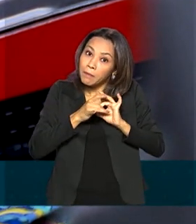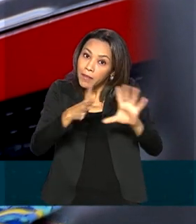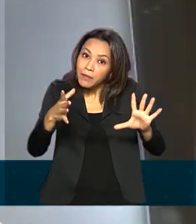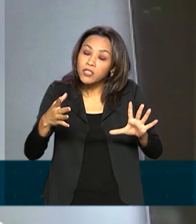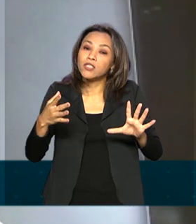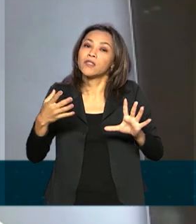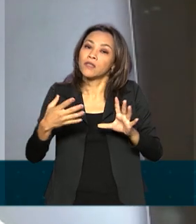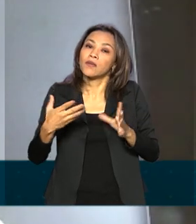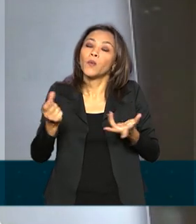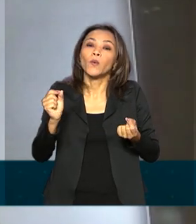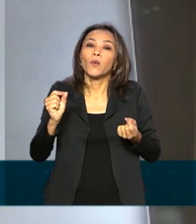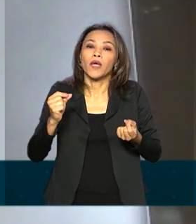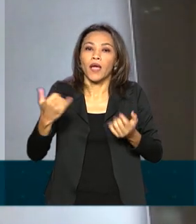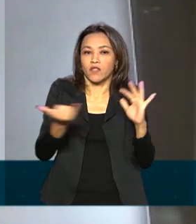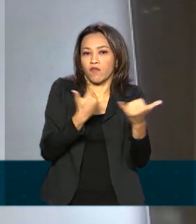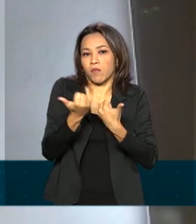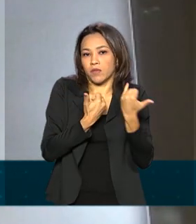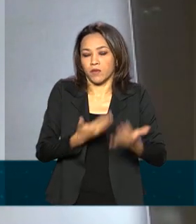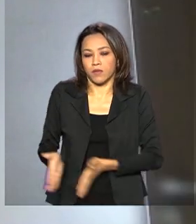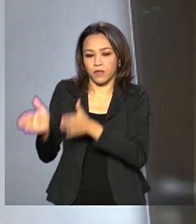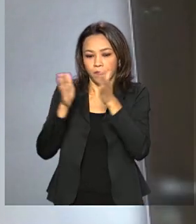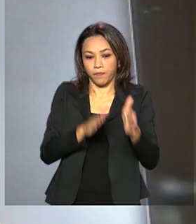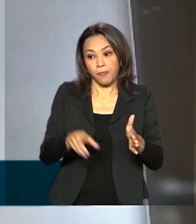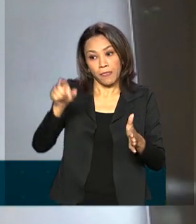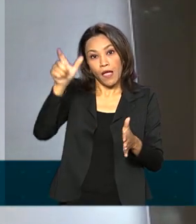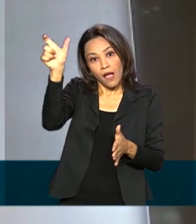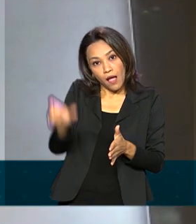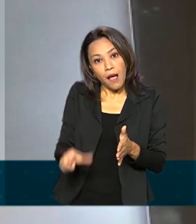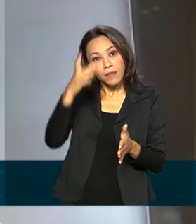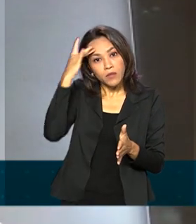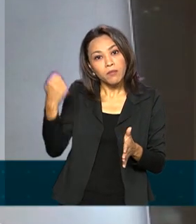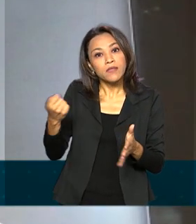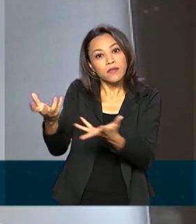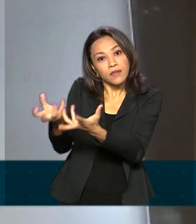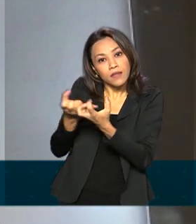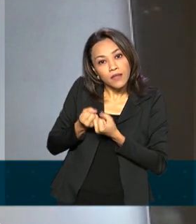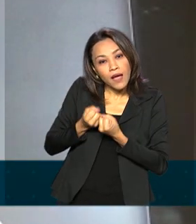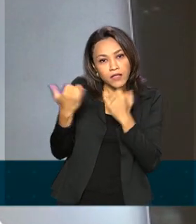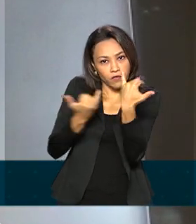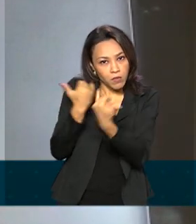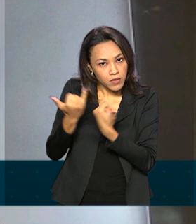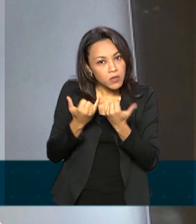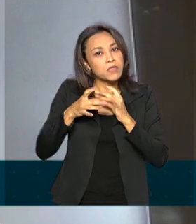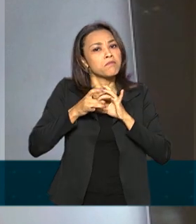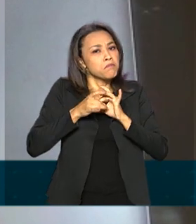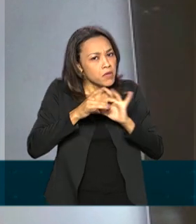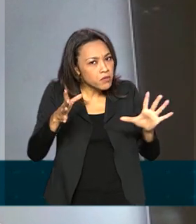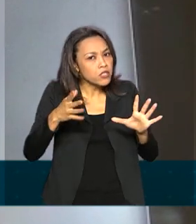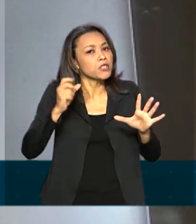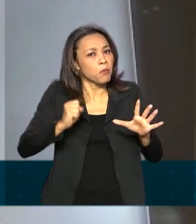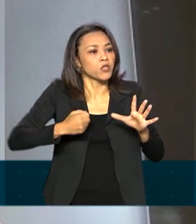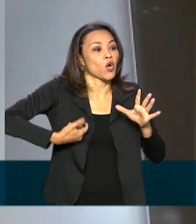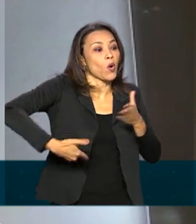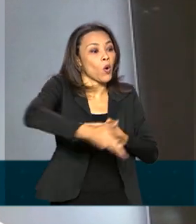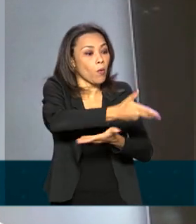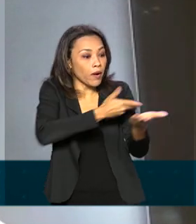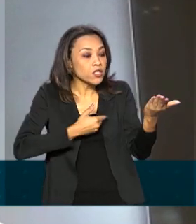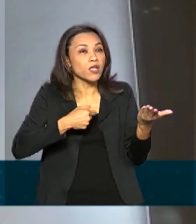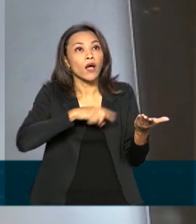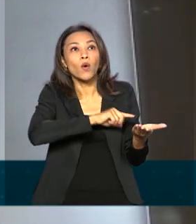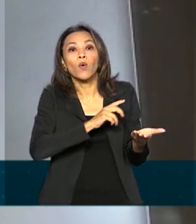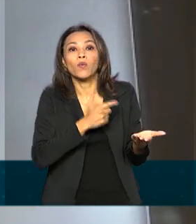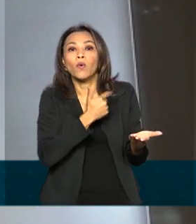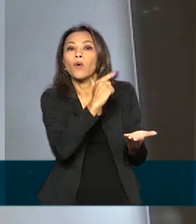informações. É uma autorização que o cliente vai ter que dar para que esses dados sejam compartilhados de uma instituição,